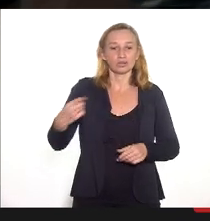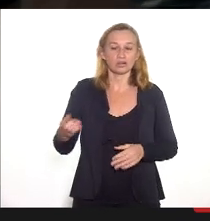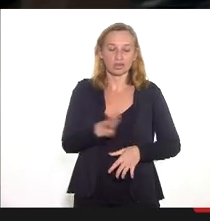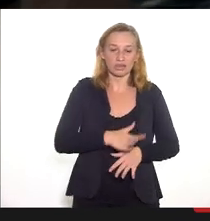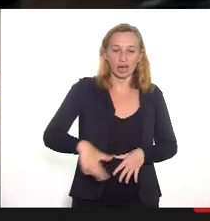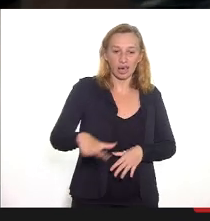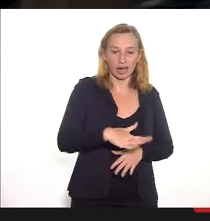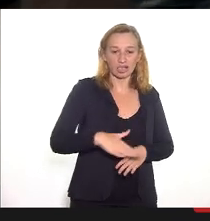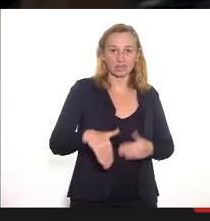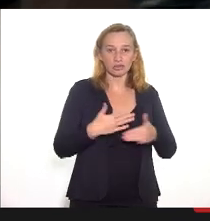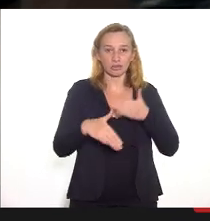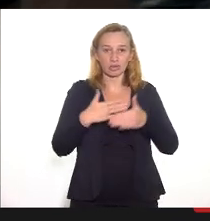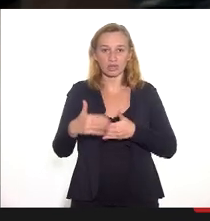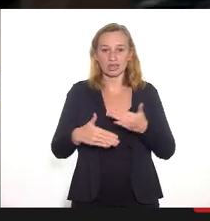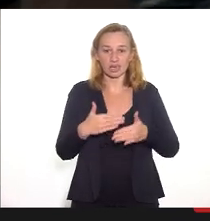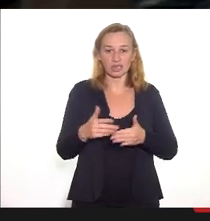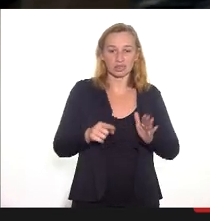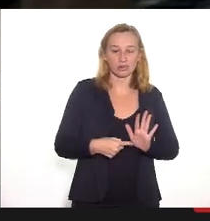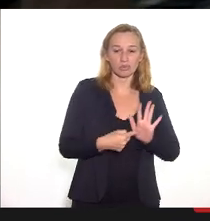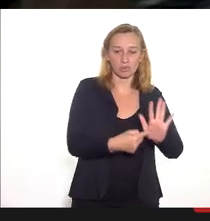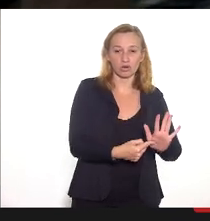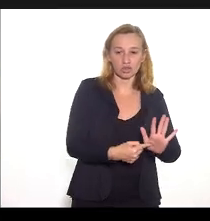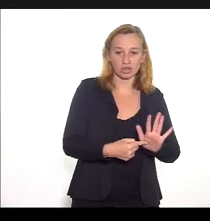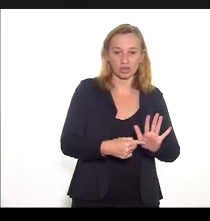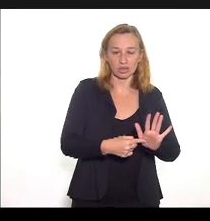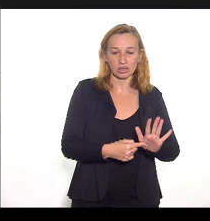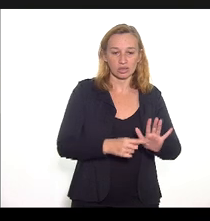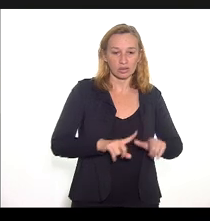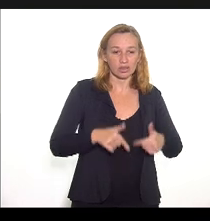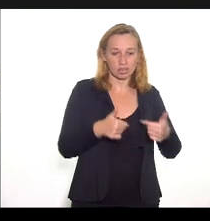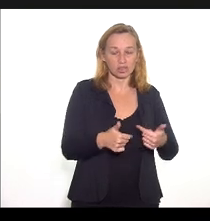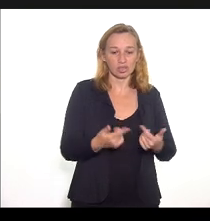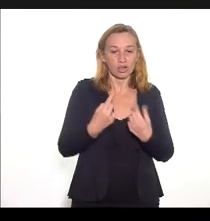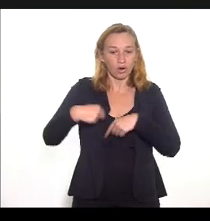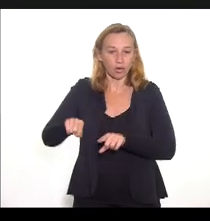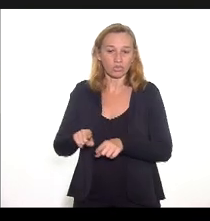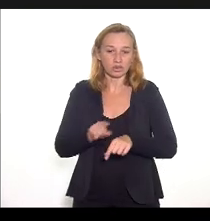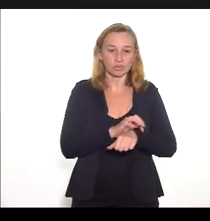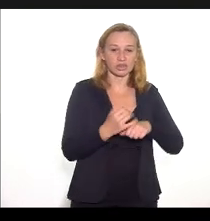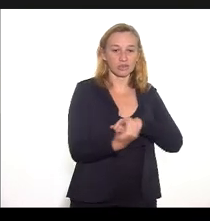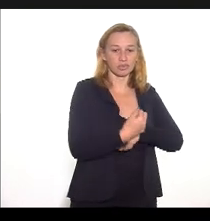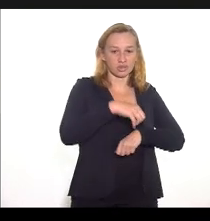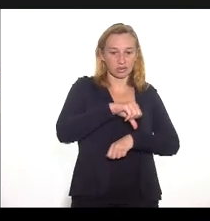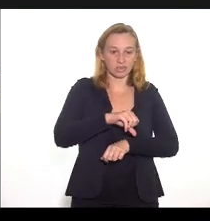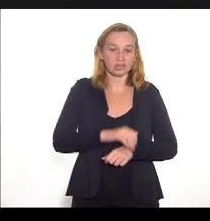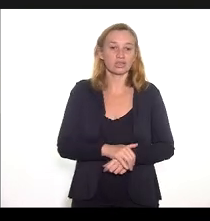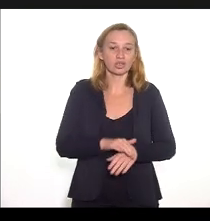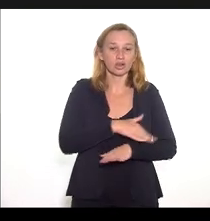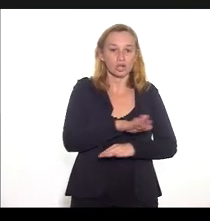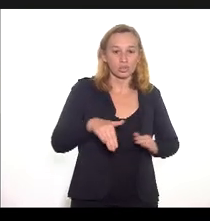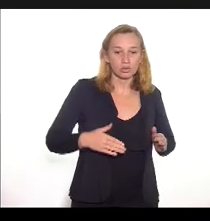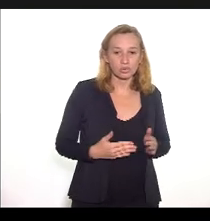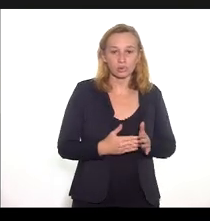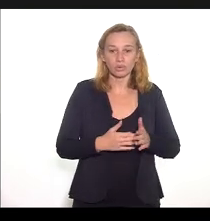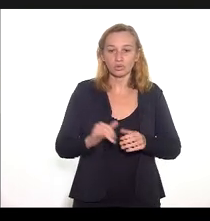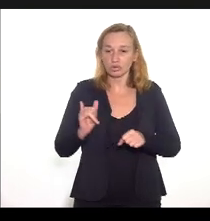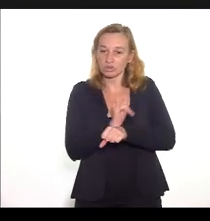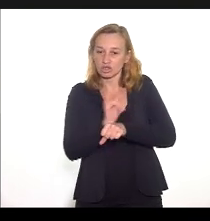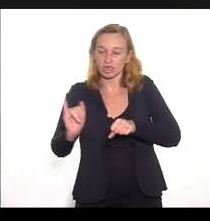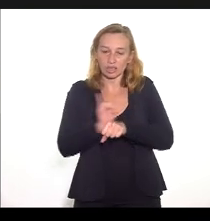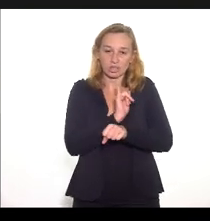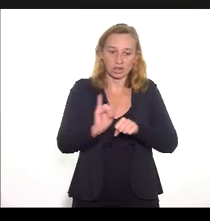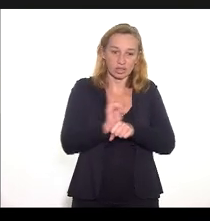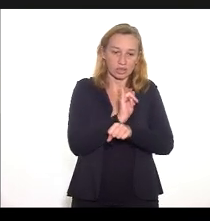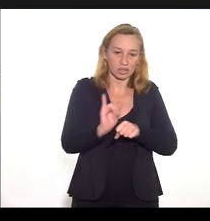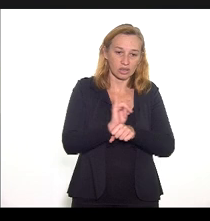processos, cuja natureza refere-se às ações destinadas ao enfrentamento da pandemia. Todas as tramitações estão sendo articuladas com a